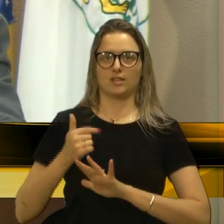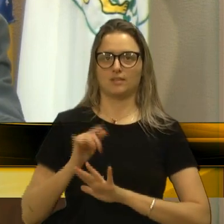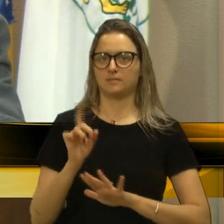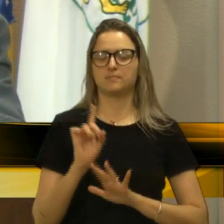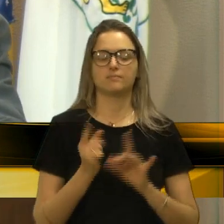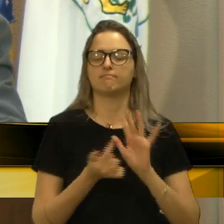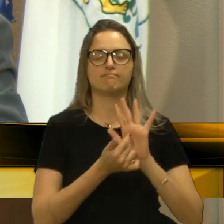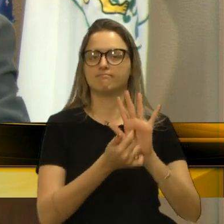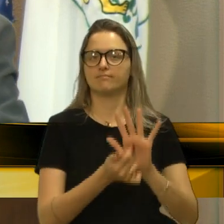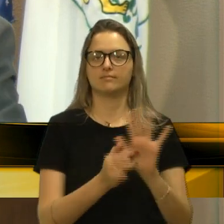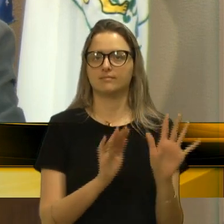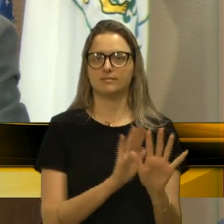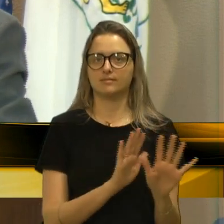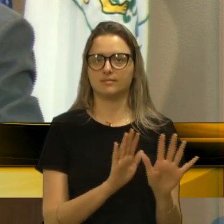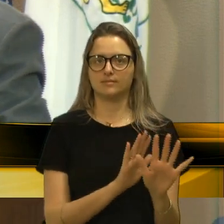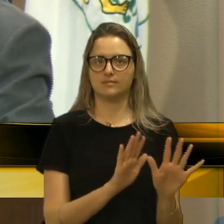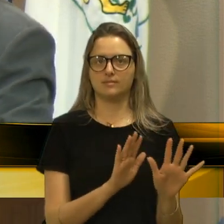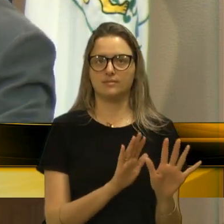eles não colocam.